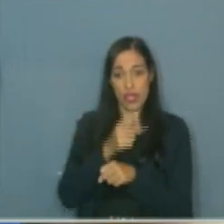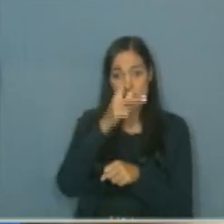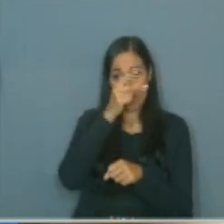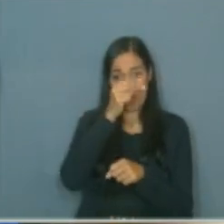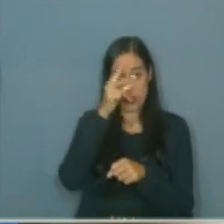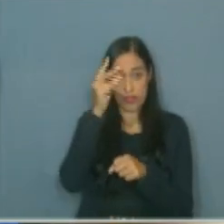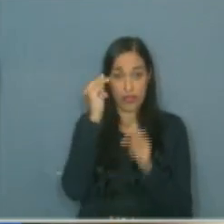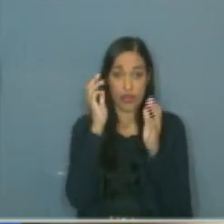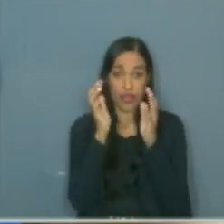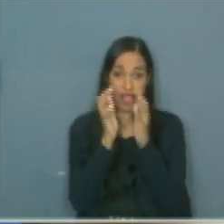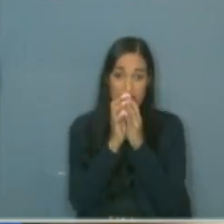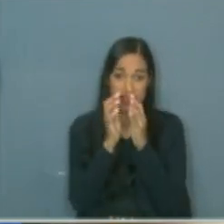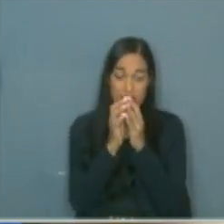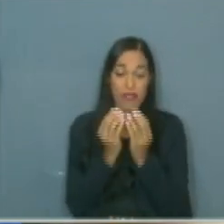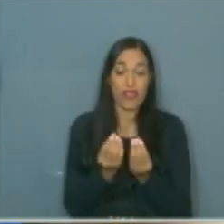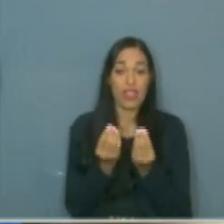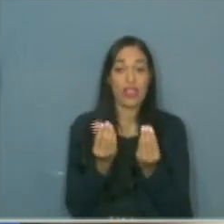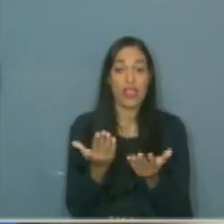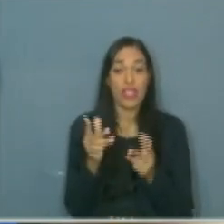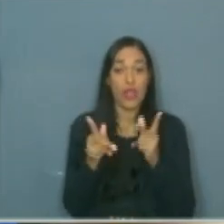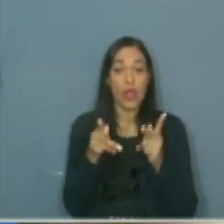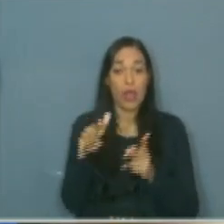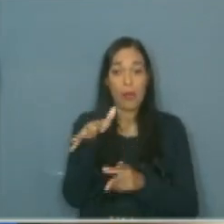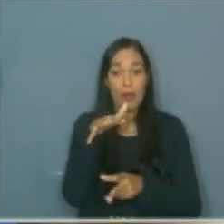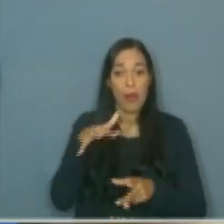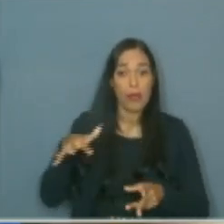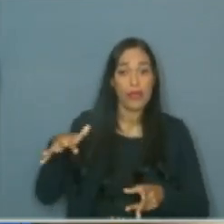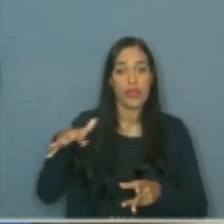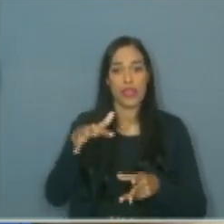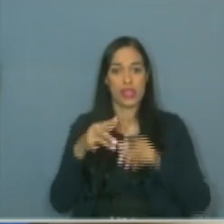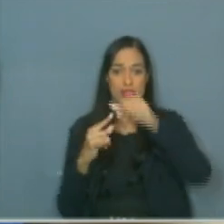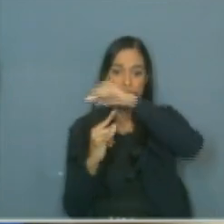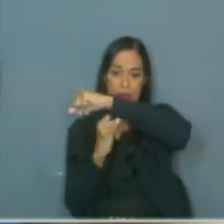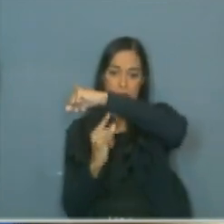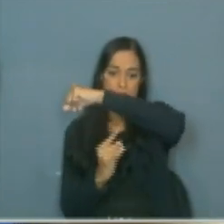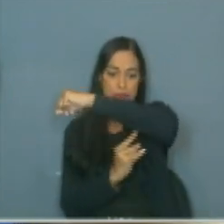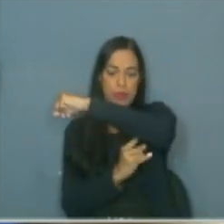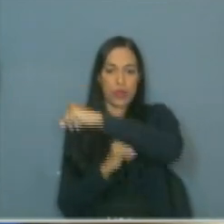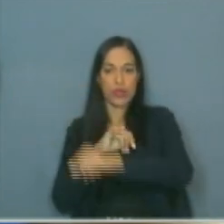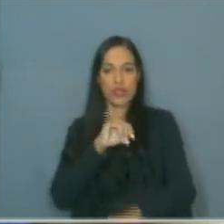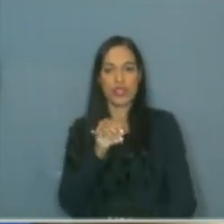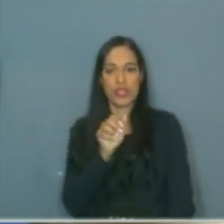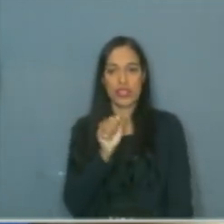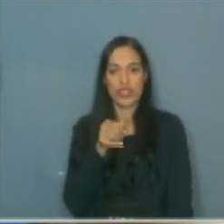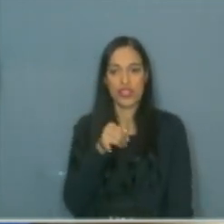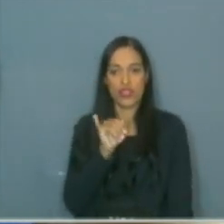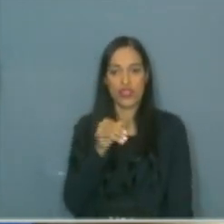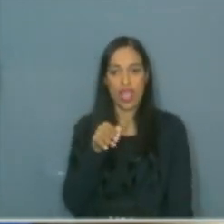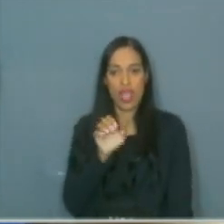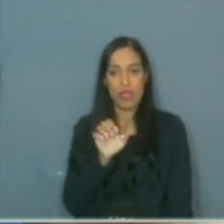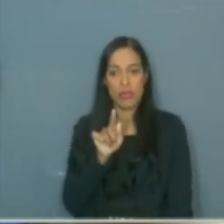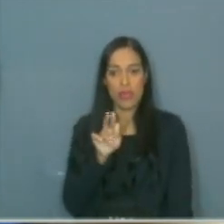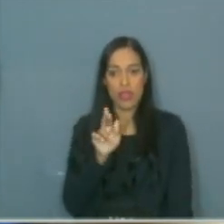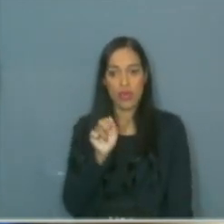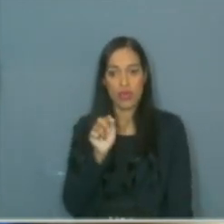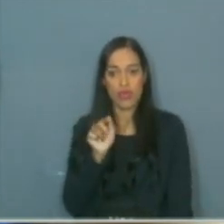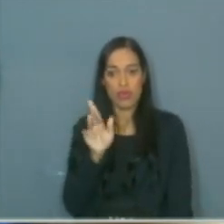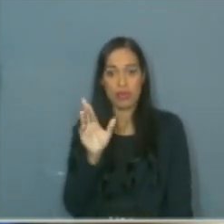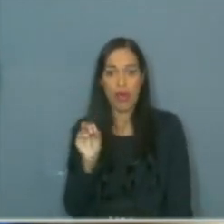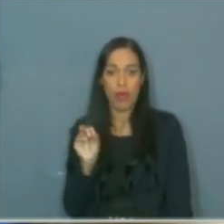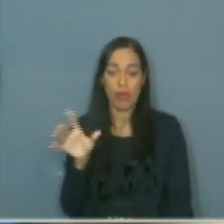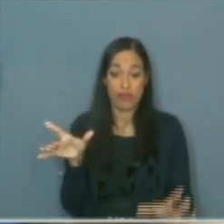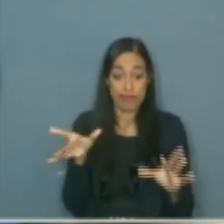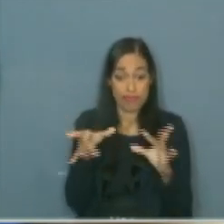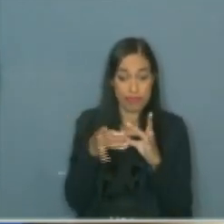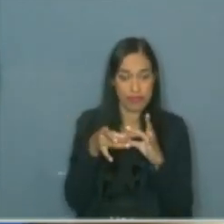do Recife entregou à população a ponte Engenheiro Jaime Guzmão, que liga a zona norte à zona oeste